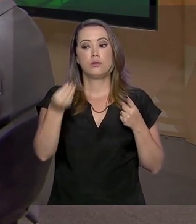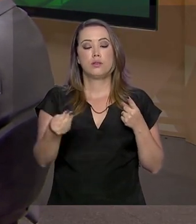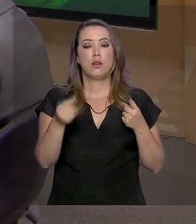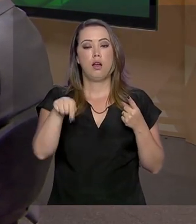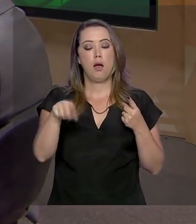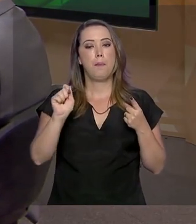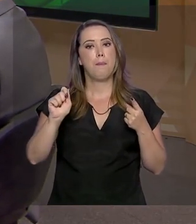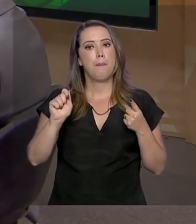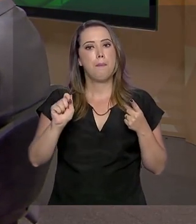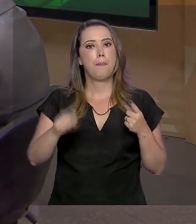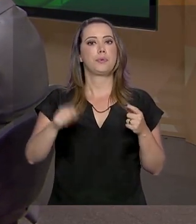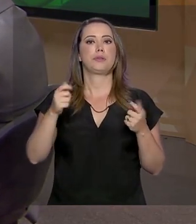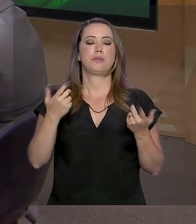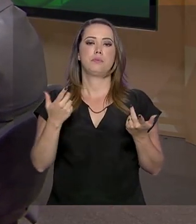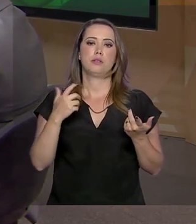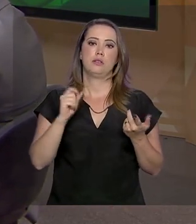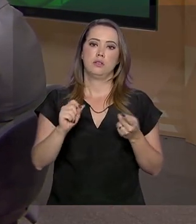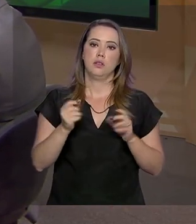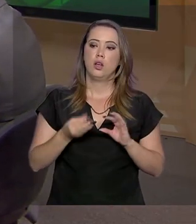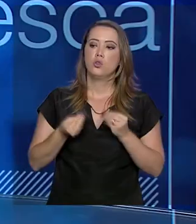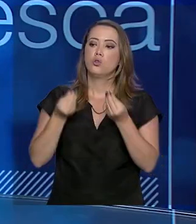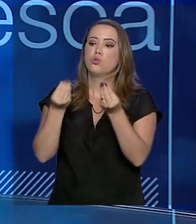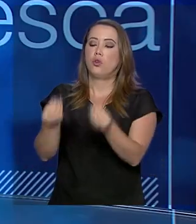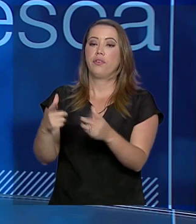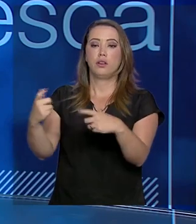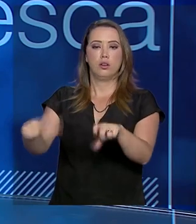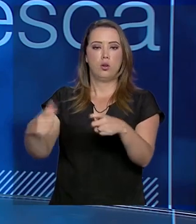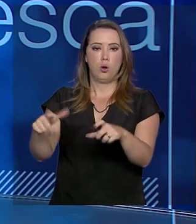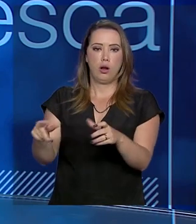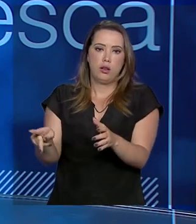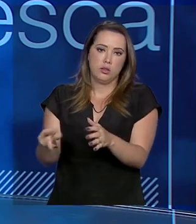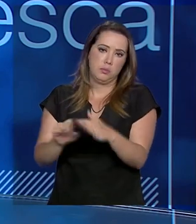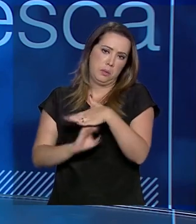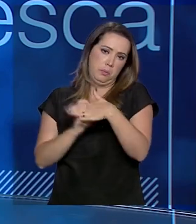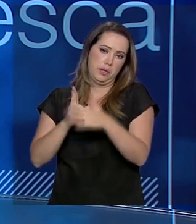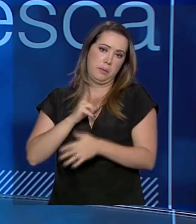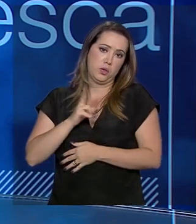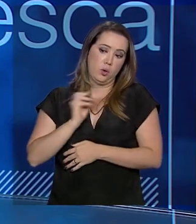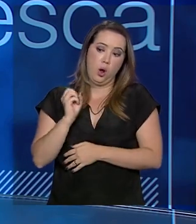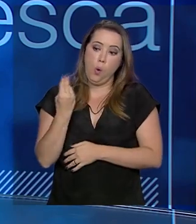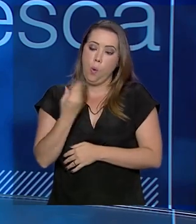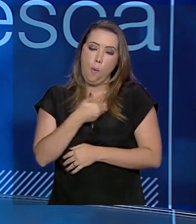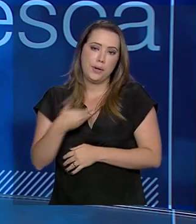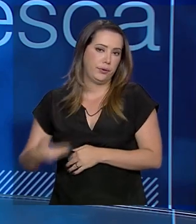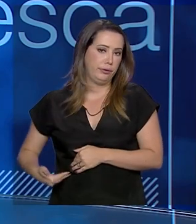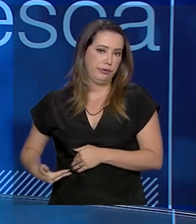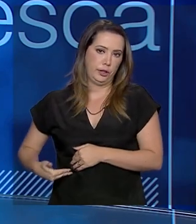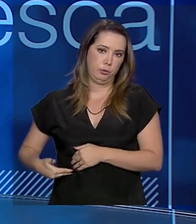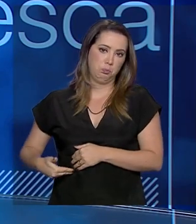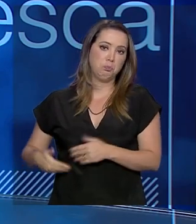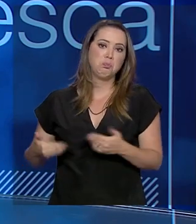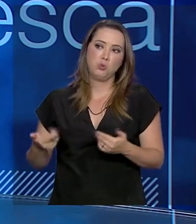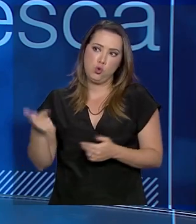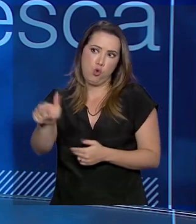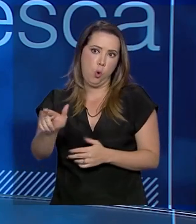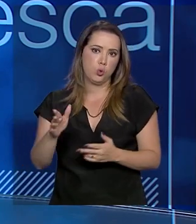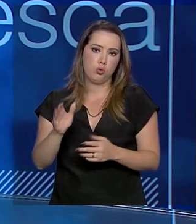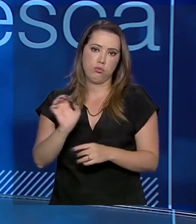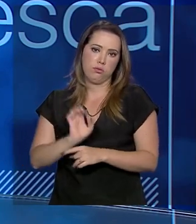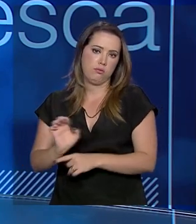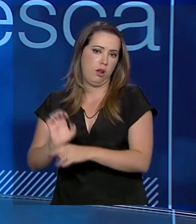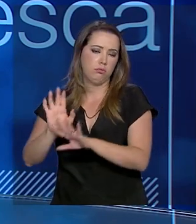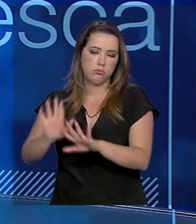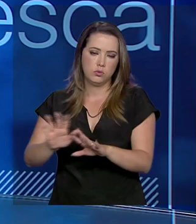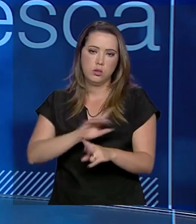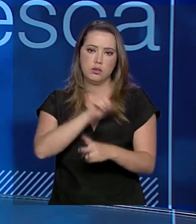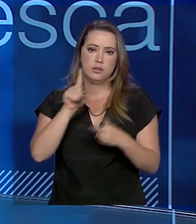possibilidade de ceder esses terminais para a iniciativa privada ou para governos. E tem uma segunda linha de trabalho,